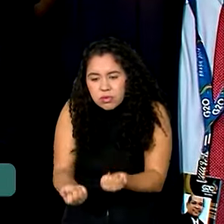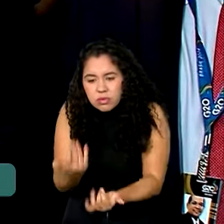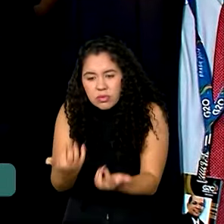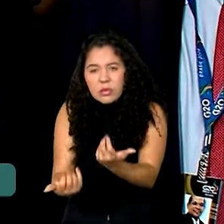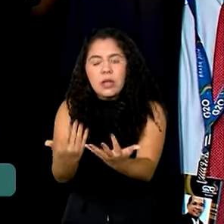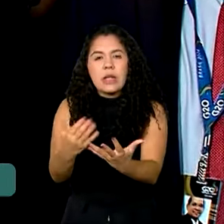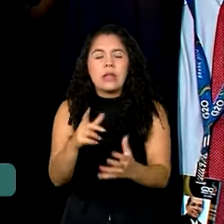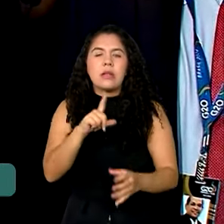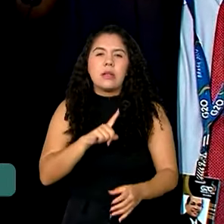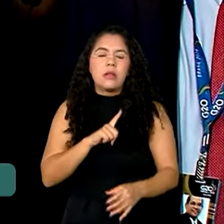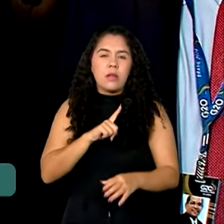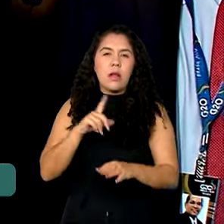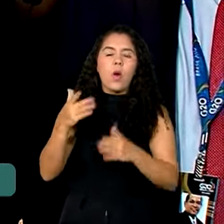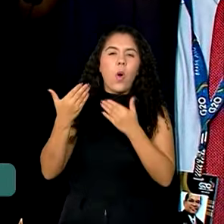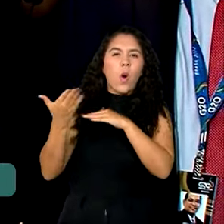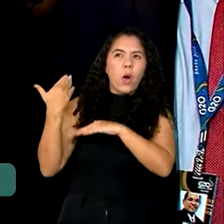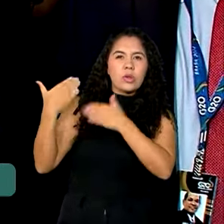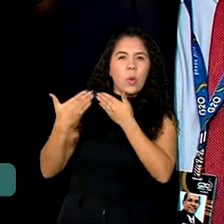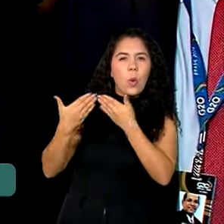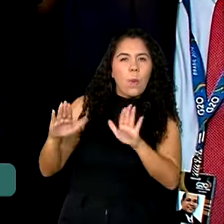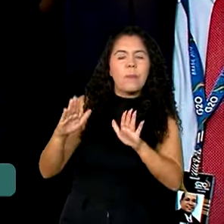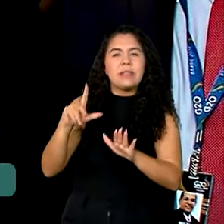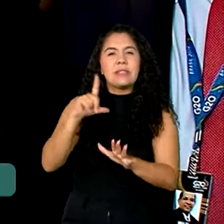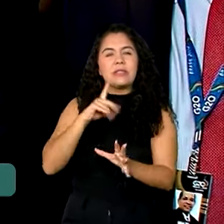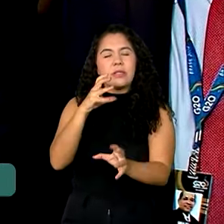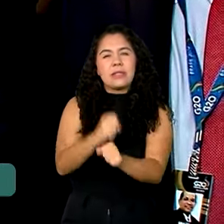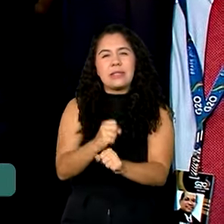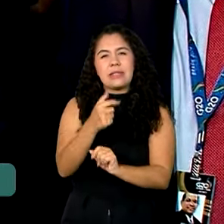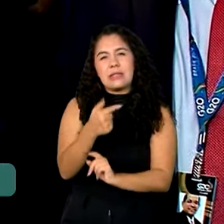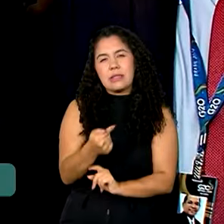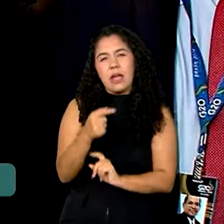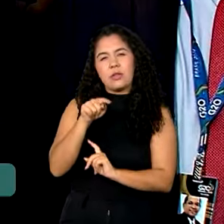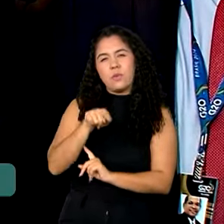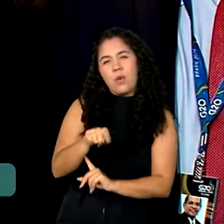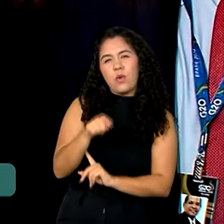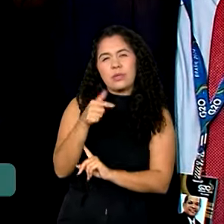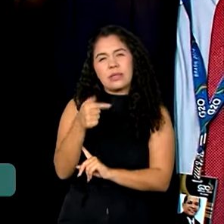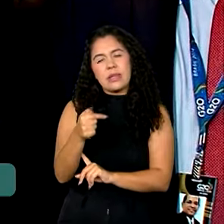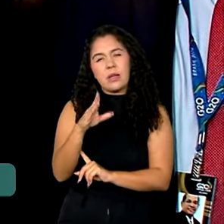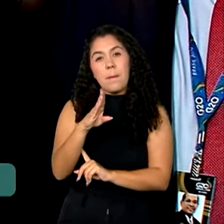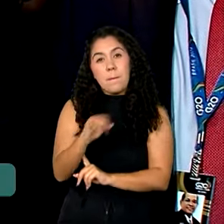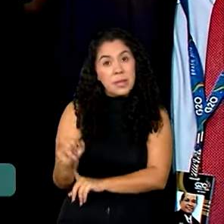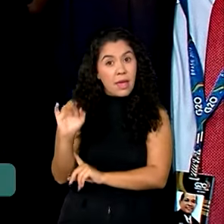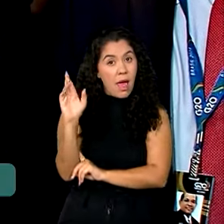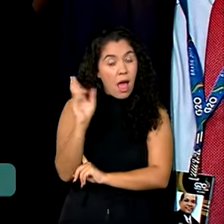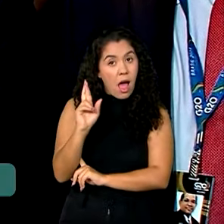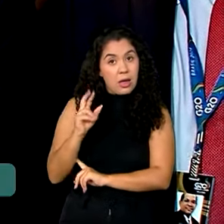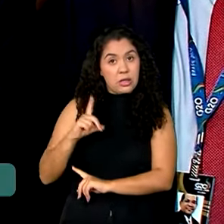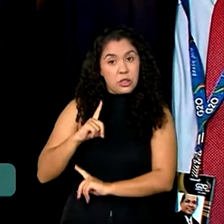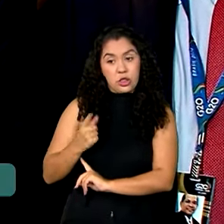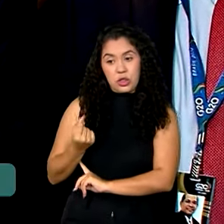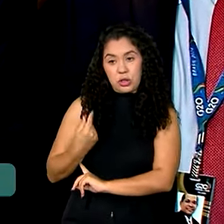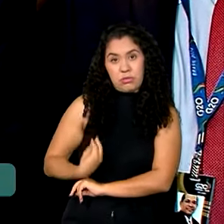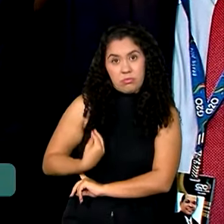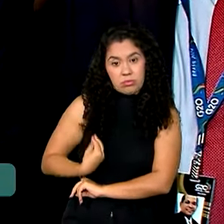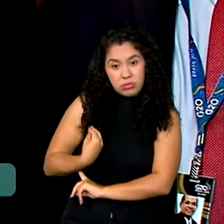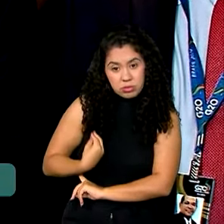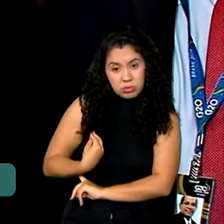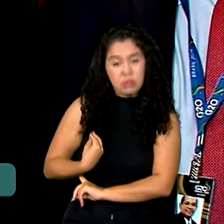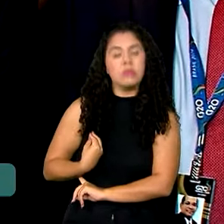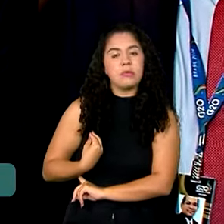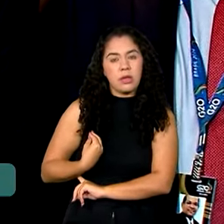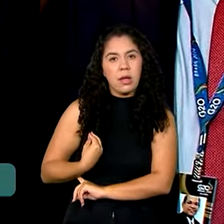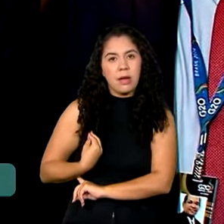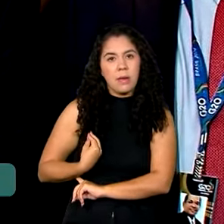disponível, total no começo do Plano Safra, tinha 7,7 bilhões e 700 milhões de reais disponíveis.